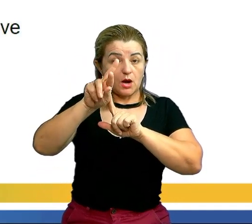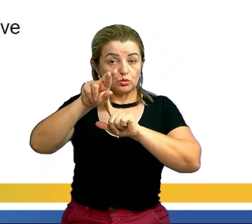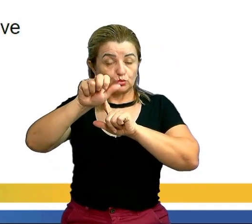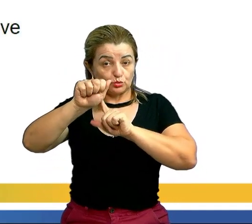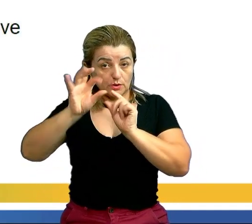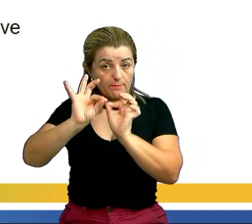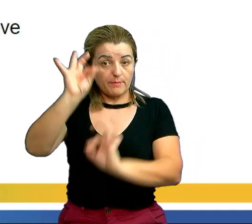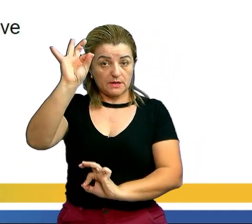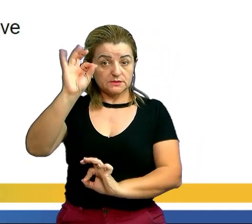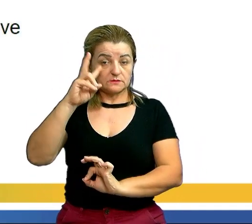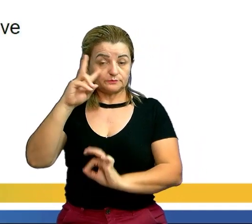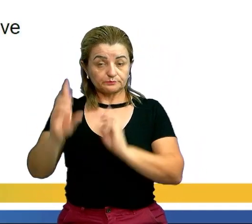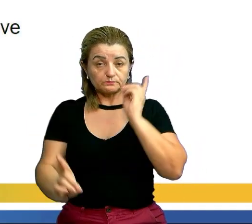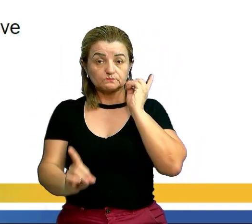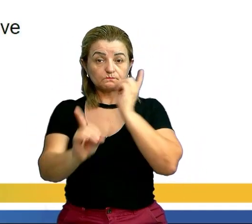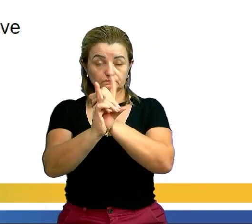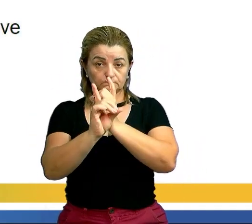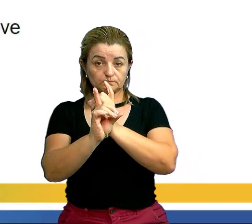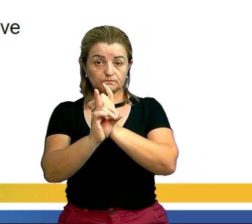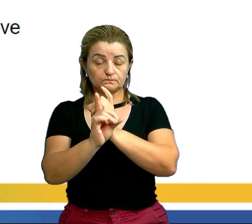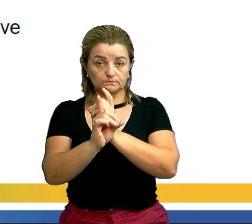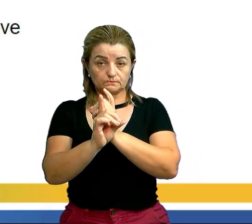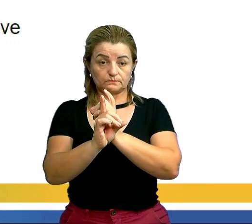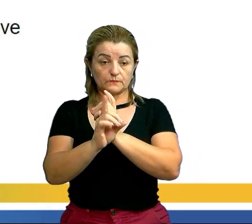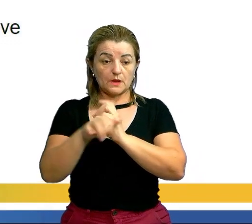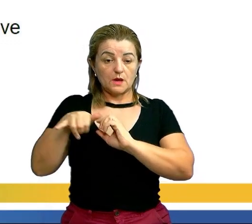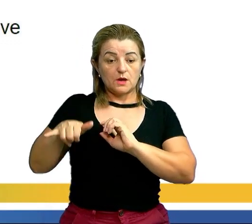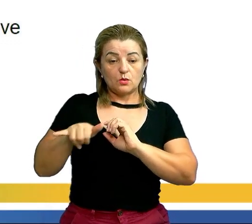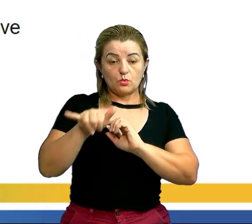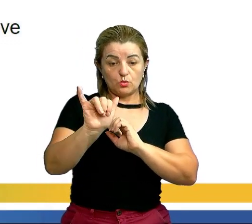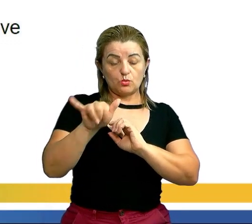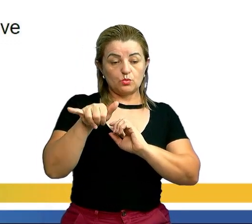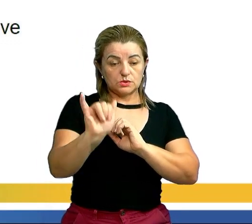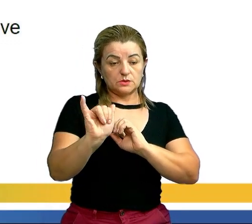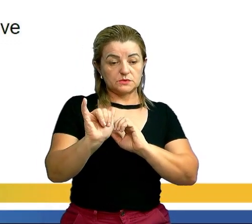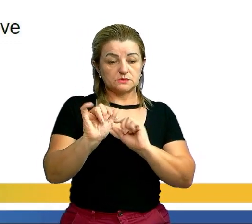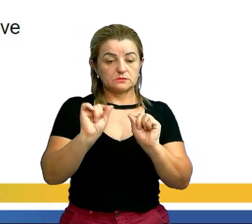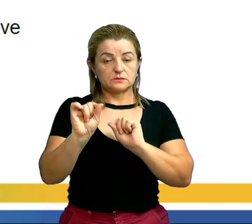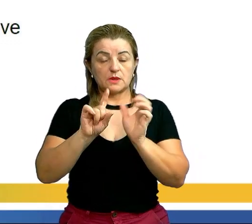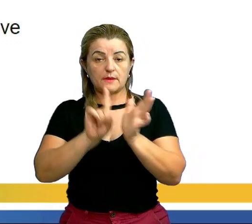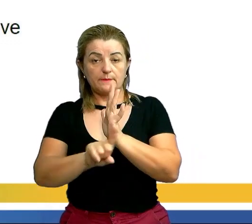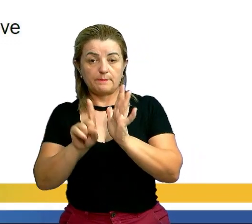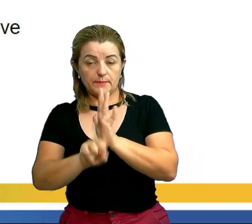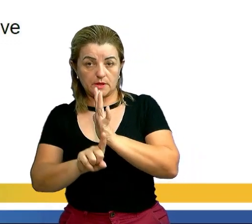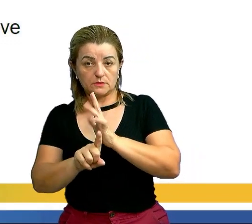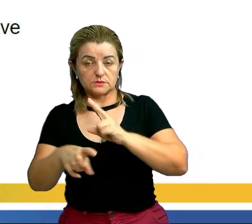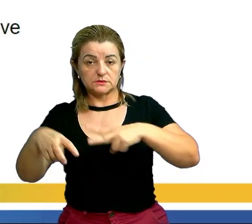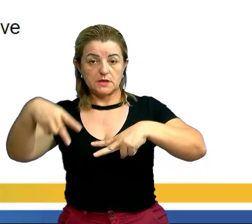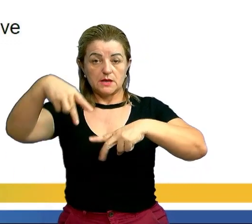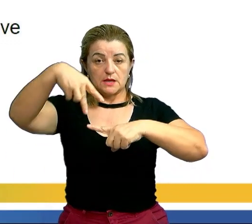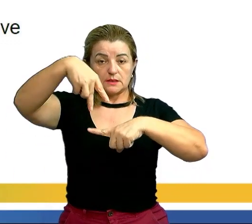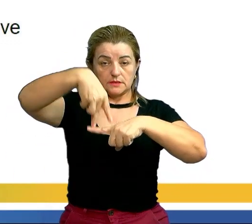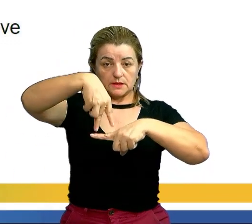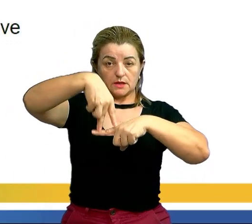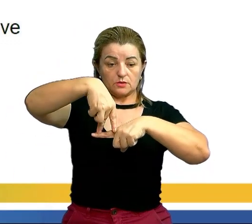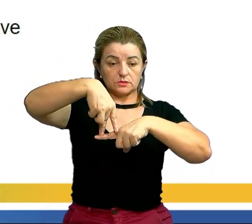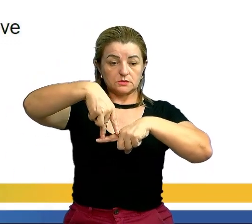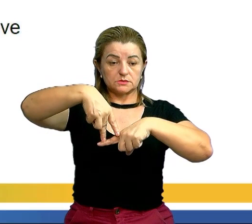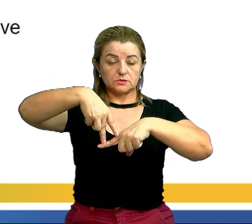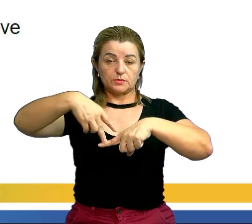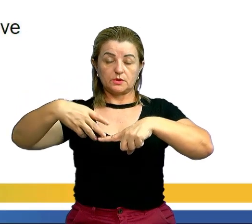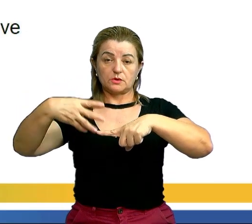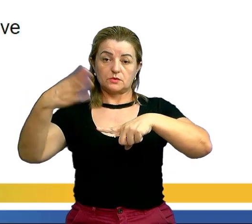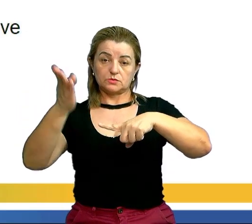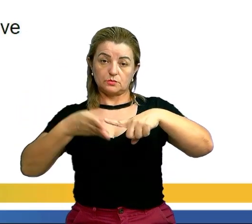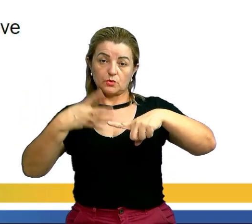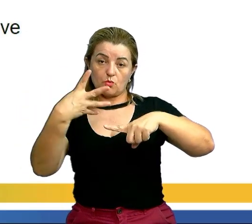vértice da questão. E o Y vértice de uma função quadrática é menos delta sobre 4A, ou o f